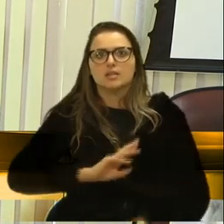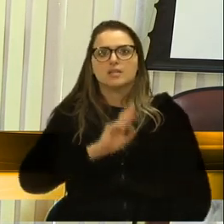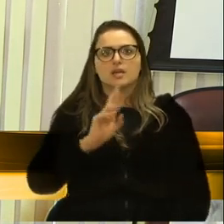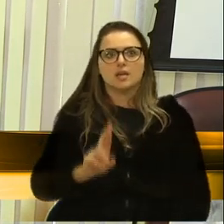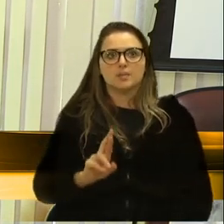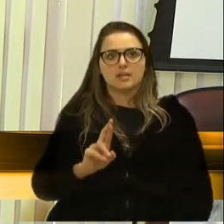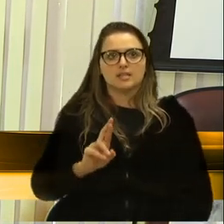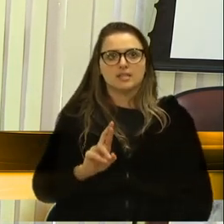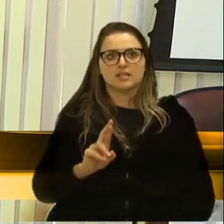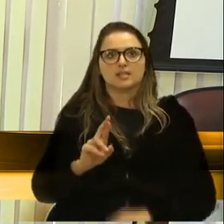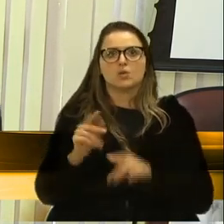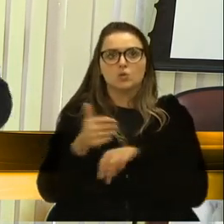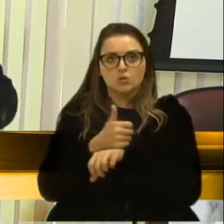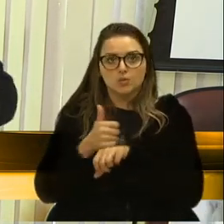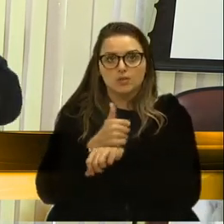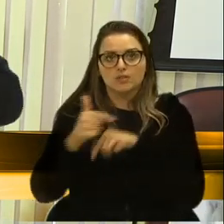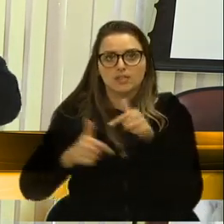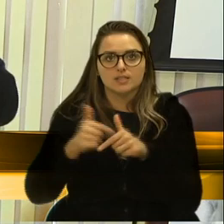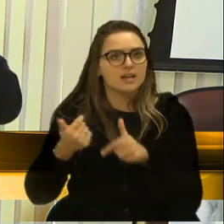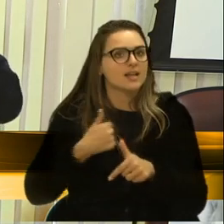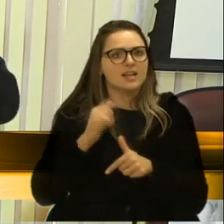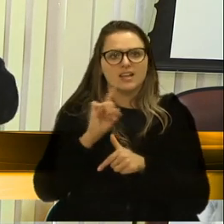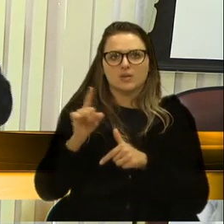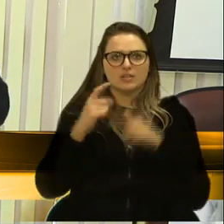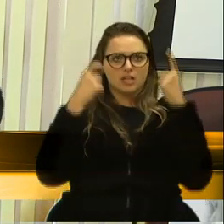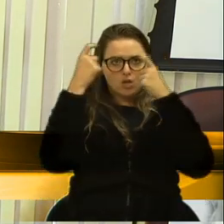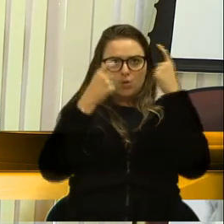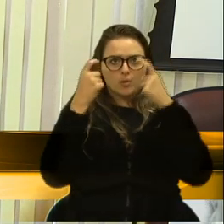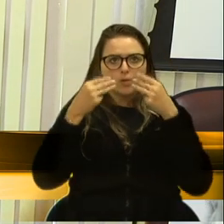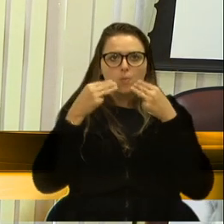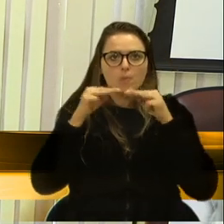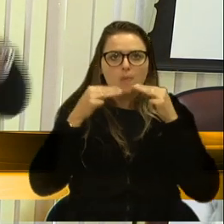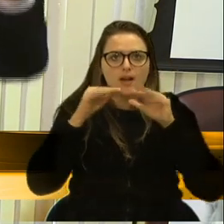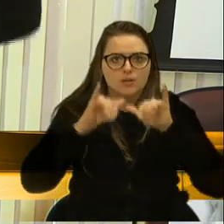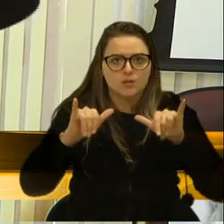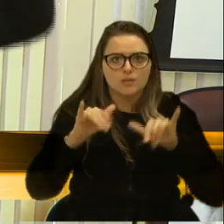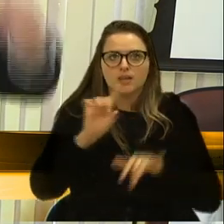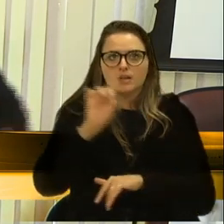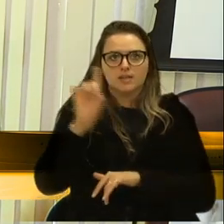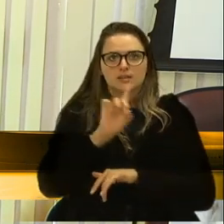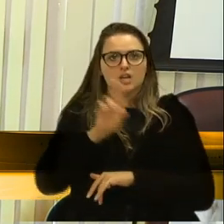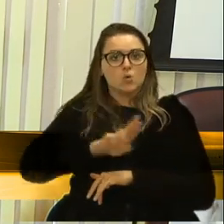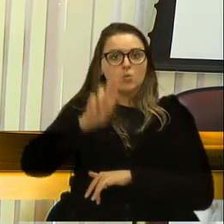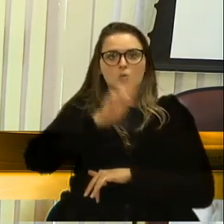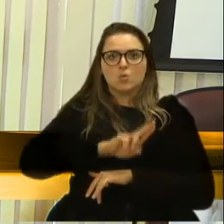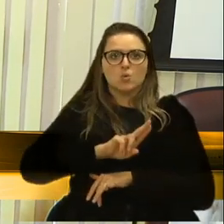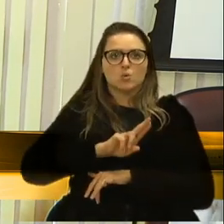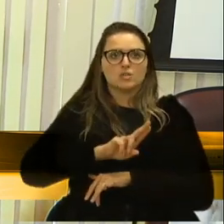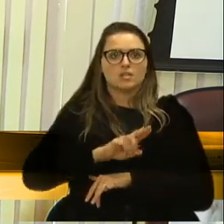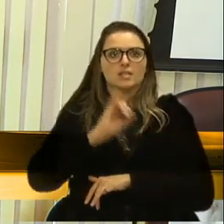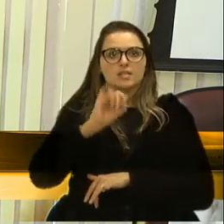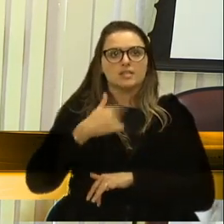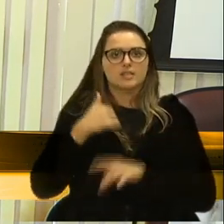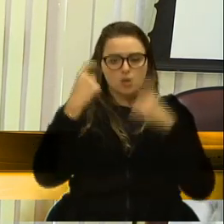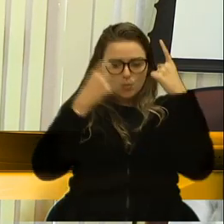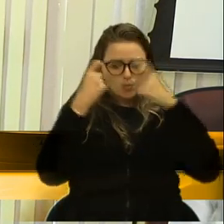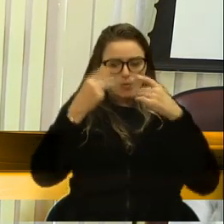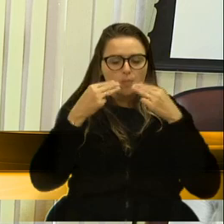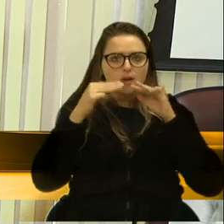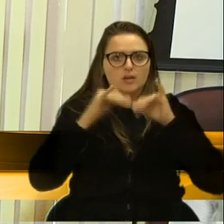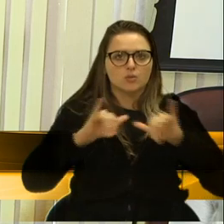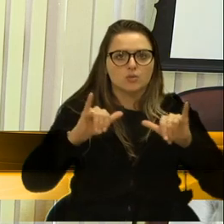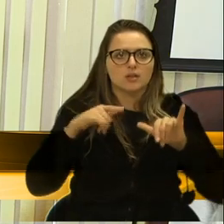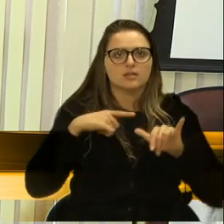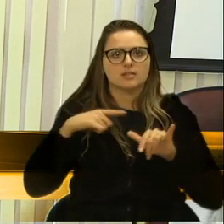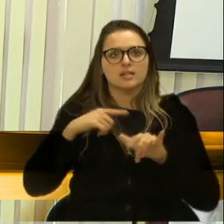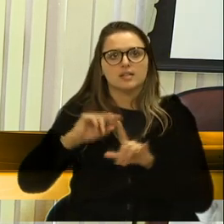a classe trabalhadora de Caxias. Eu não estou preocupado com o marketing. Esse chapéu não serve para mim. Se eu estivesse preocupado com o marketing, talvez eu tivesse